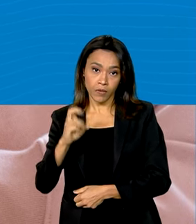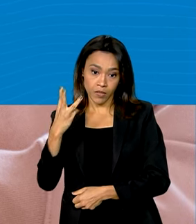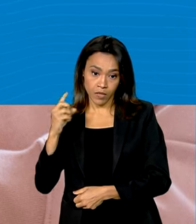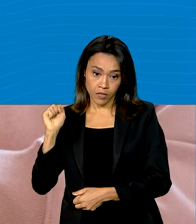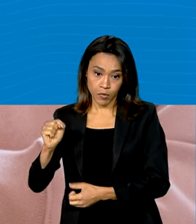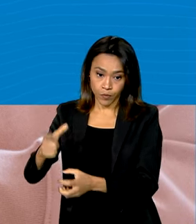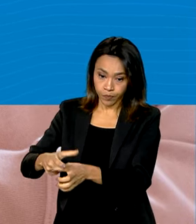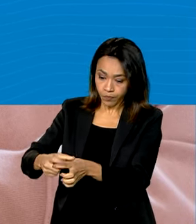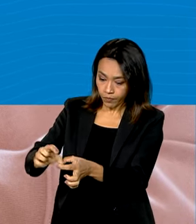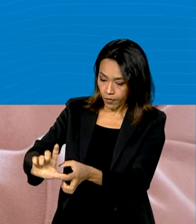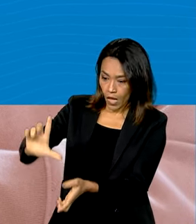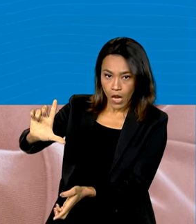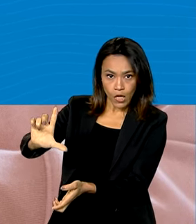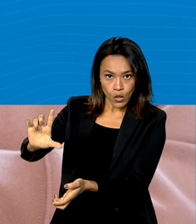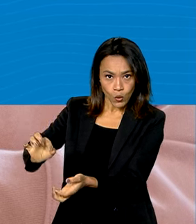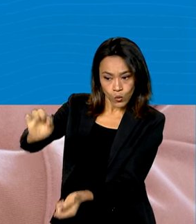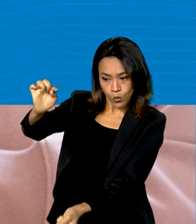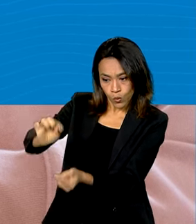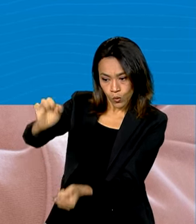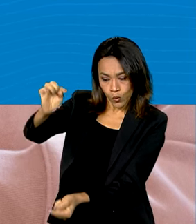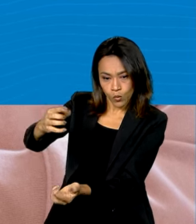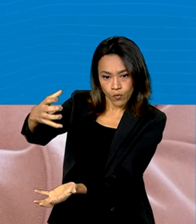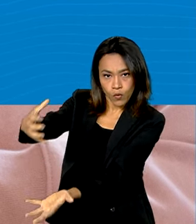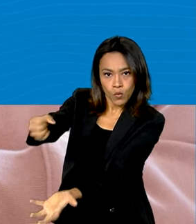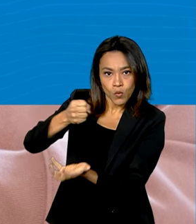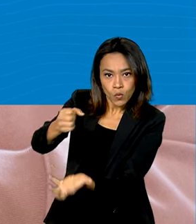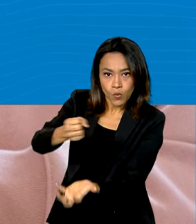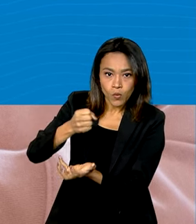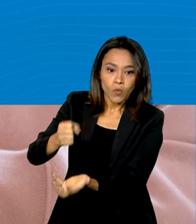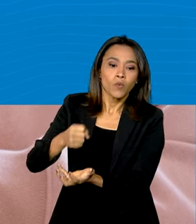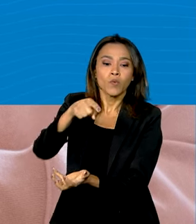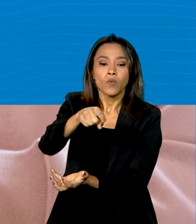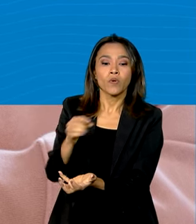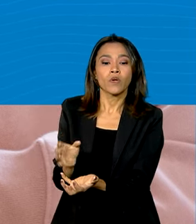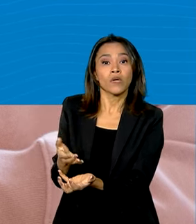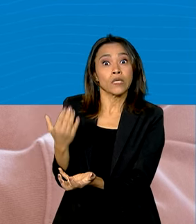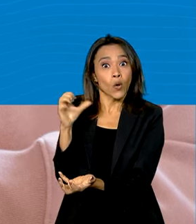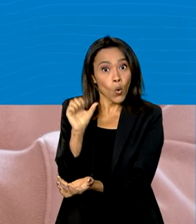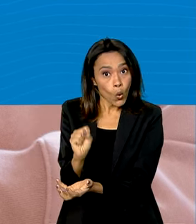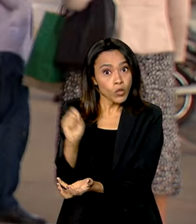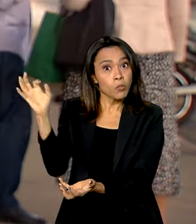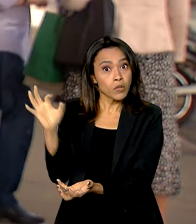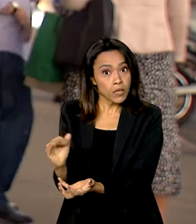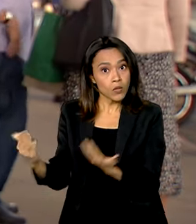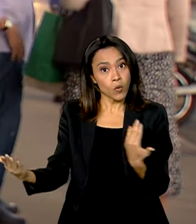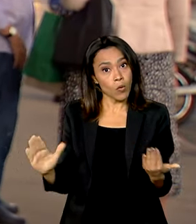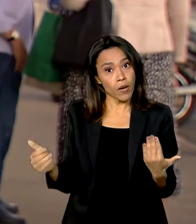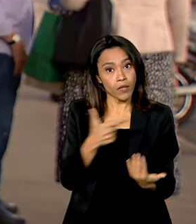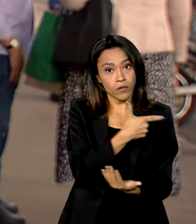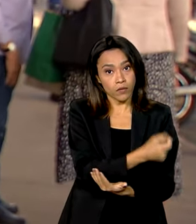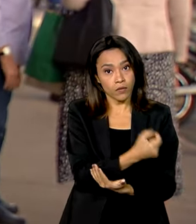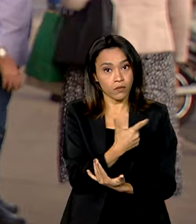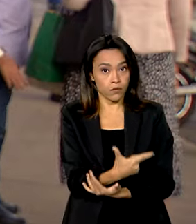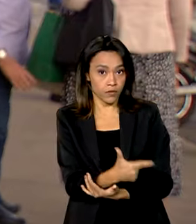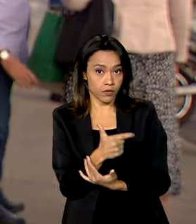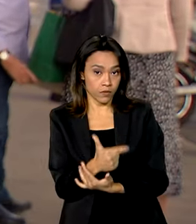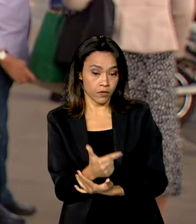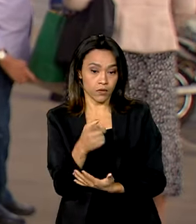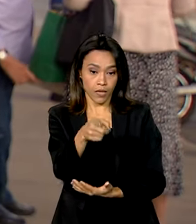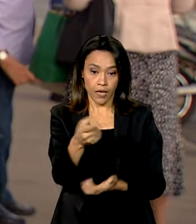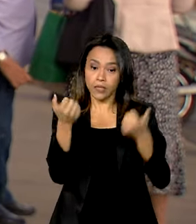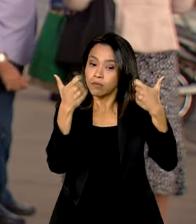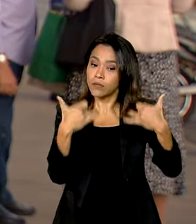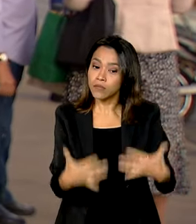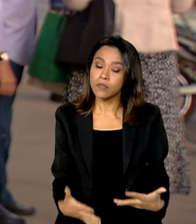coletados, um aumento de 8% comparado a 2022. Ainda de acordo com o Ministério da Saúde,